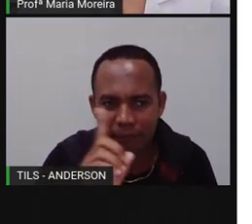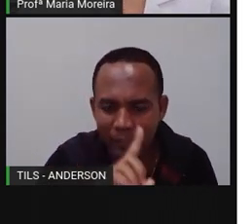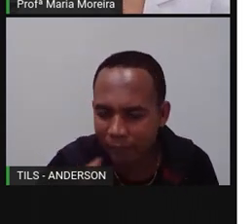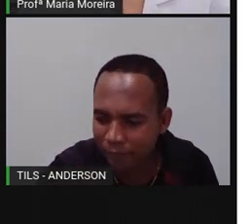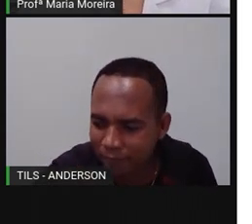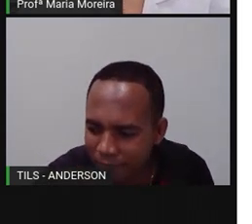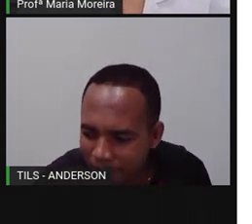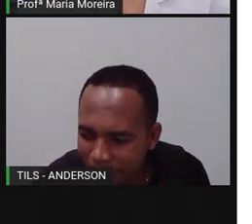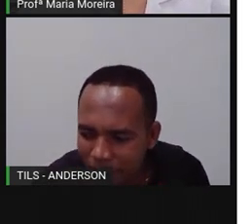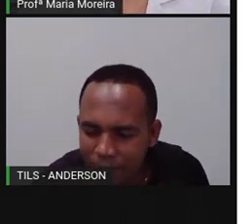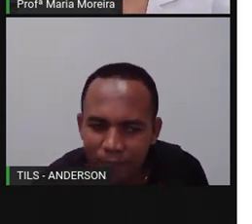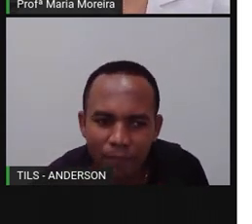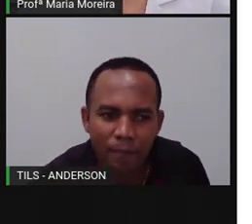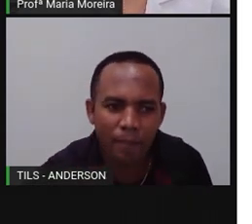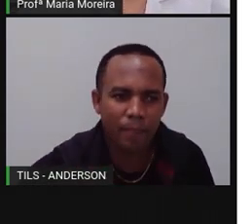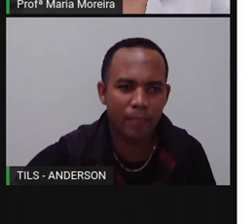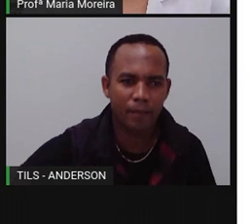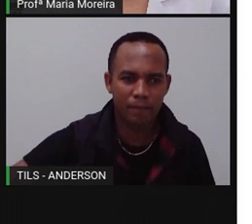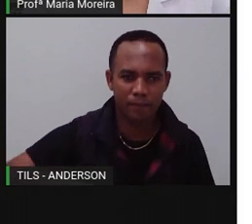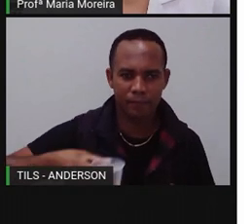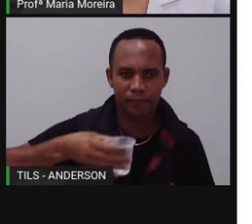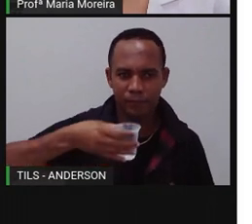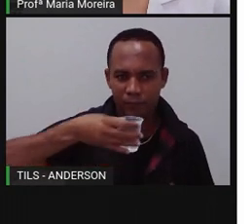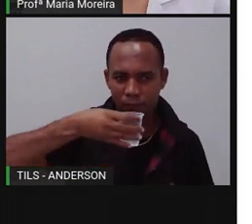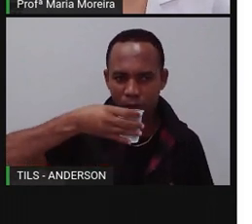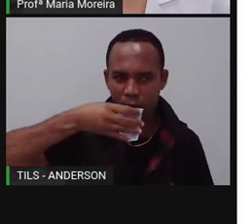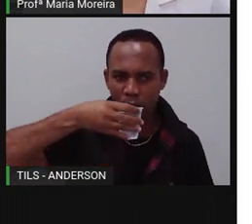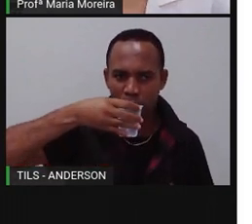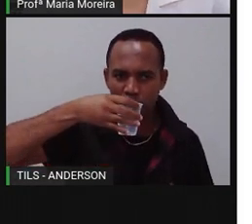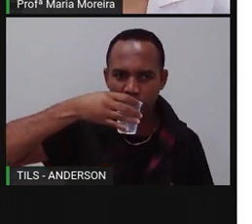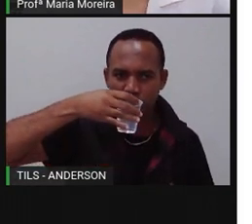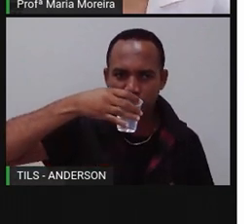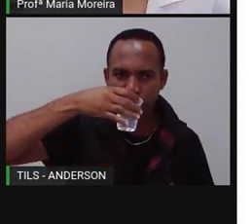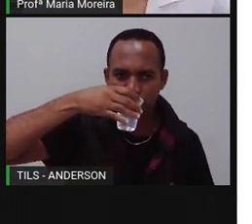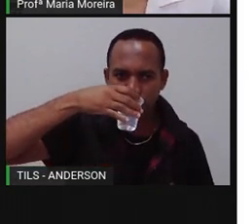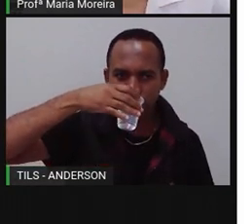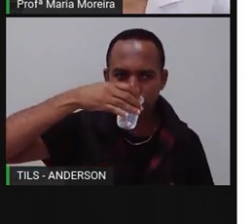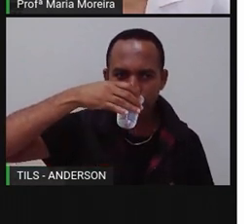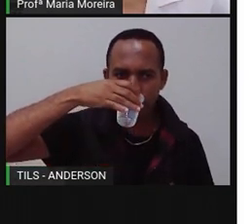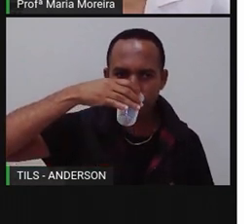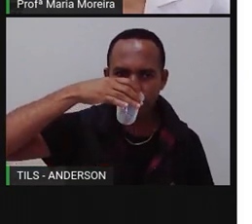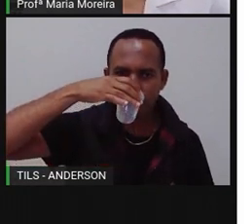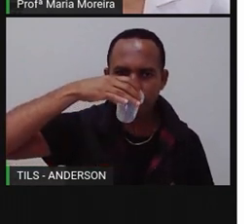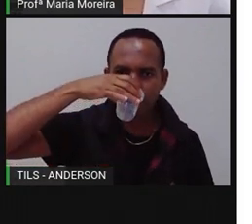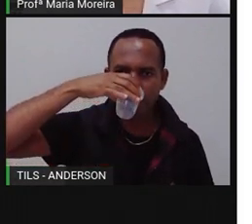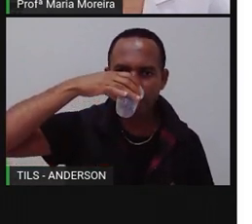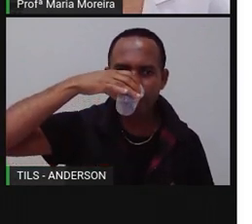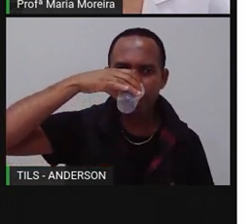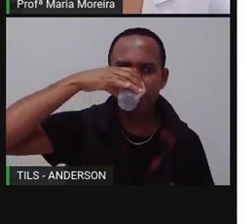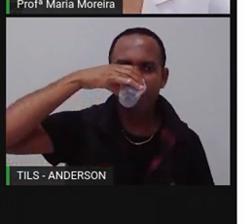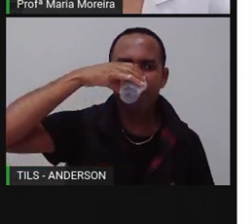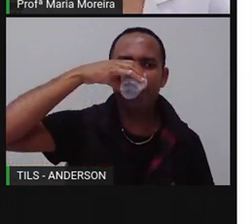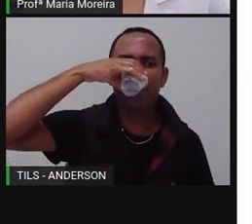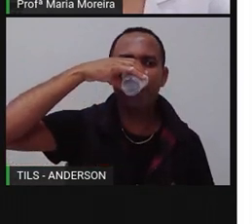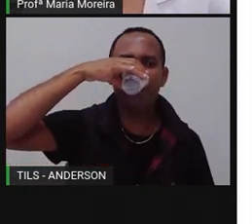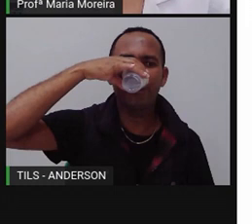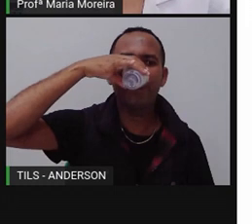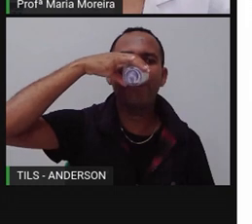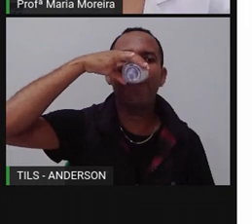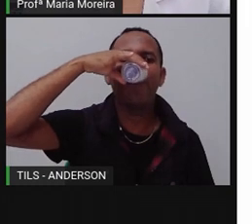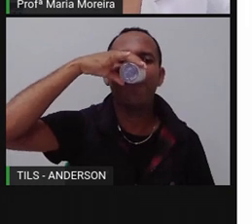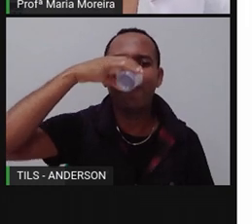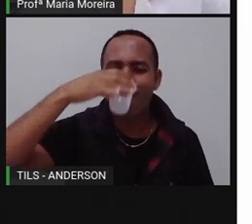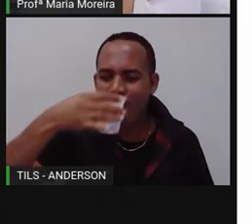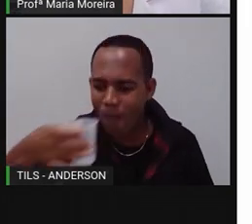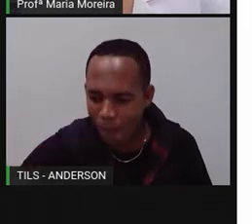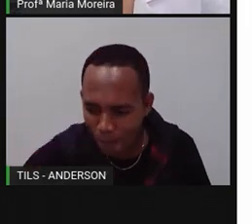É? Olha, vocês acreditam? Porque eu não, né? Anderson é curioso, sim. Muito curioso. Vamos esperar ele